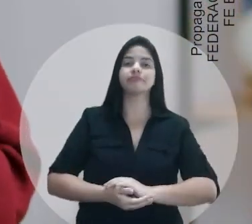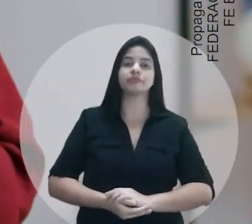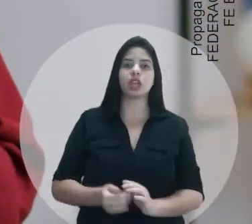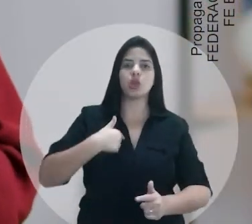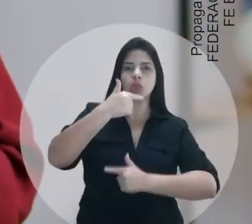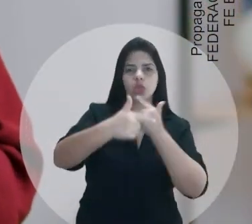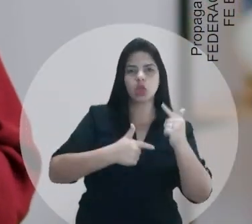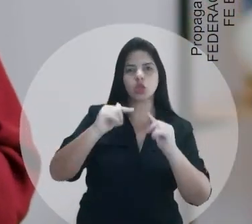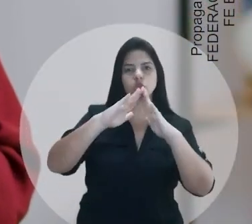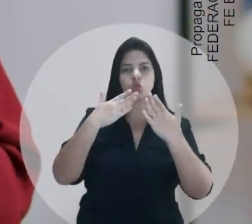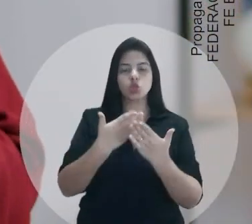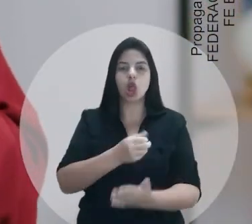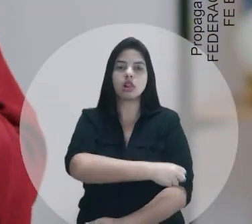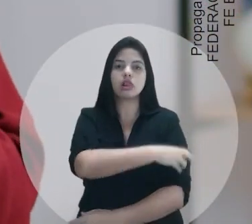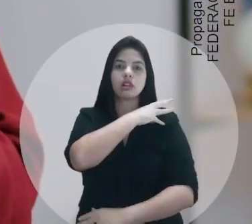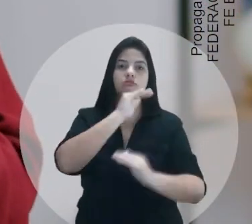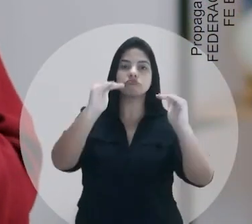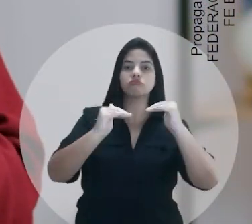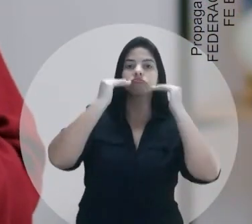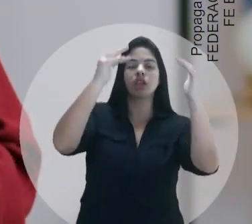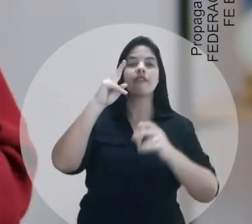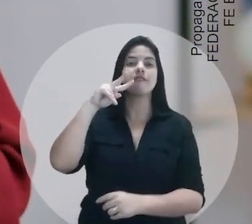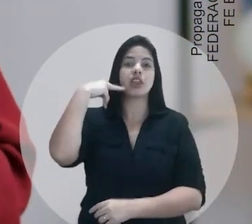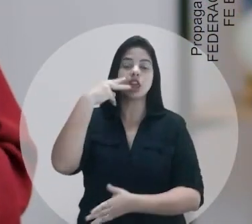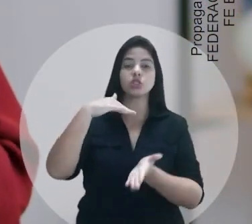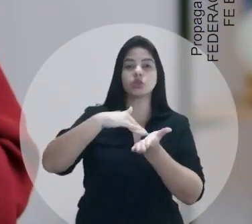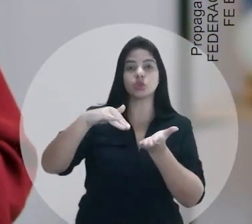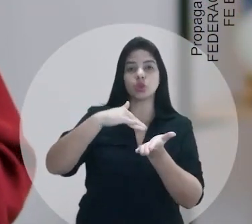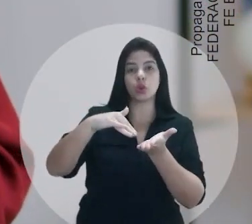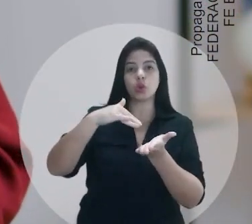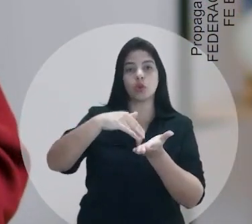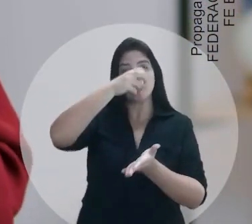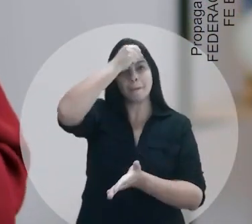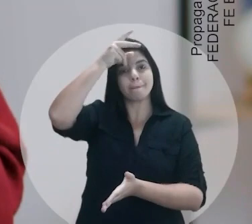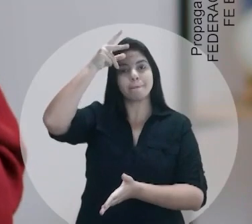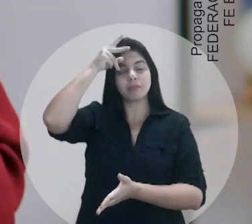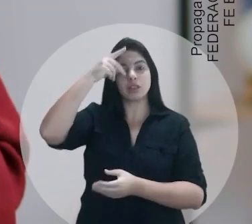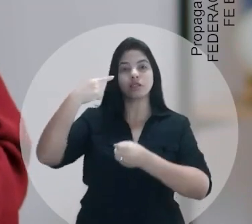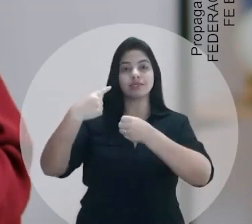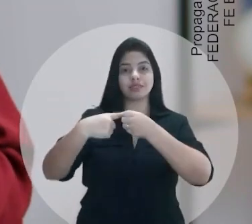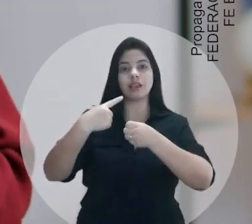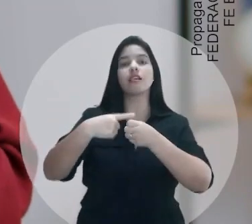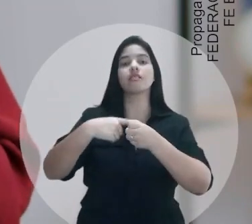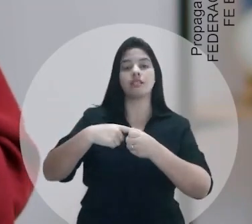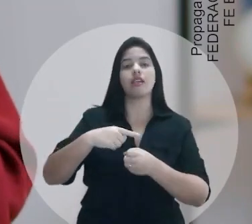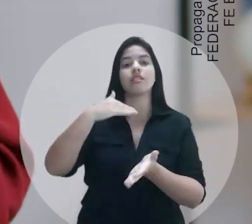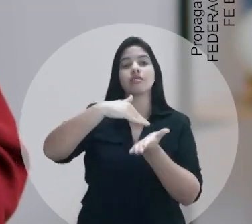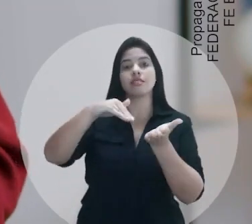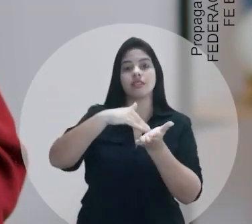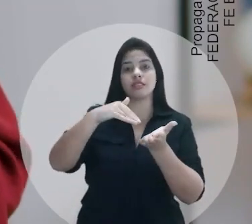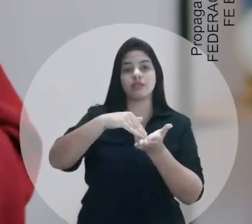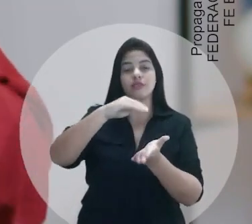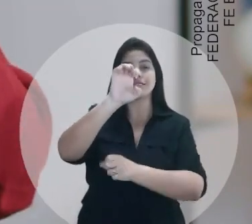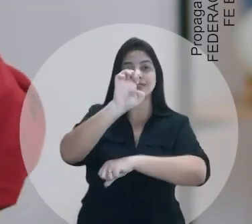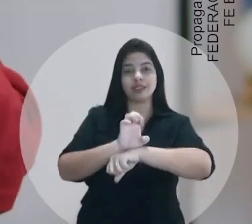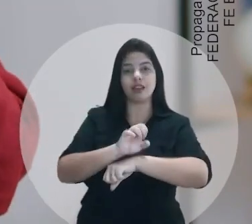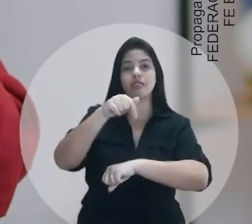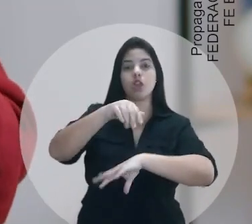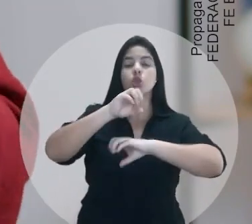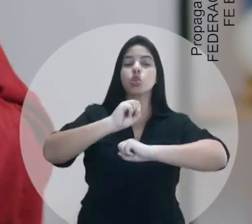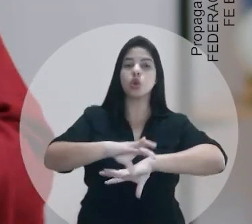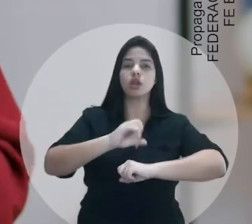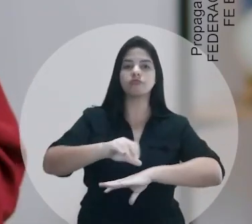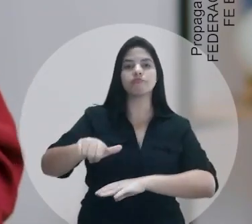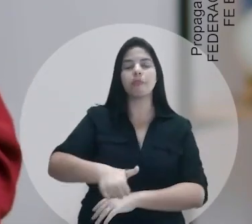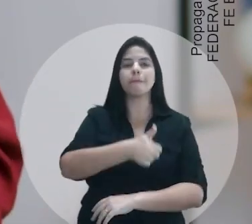Trabalhei no ensino básico e superior. Fui vereadora, secretária municipal em Diamantino, secretária de Estado de Educação. Estou